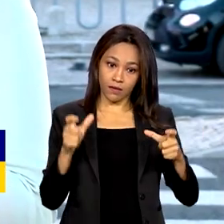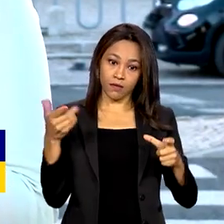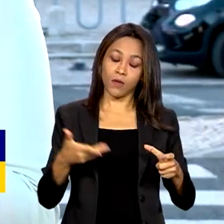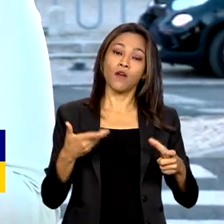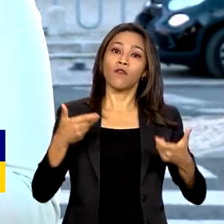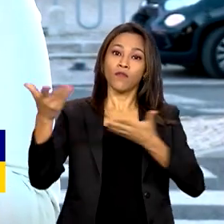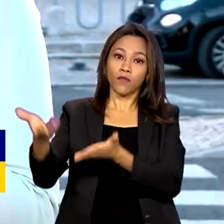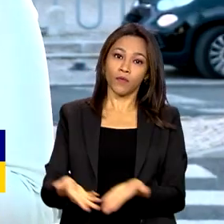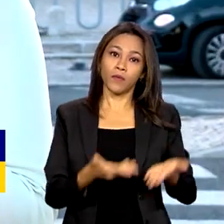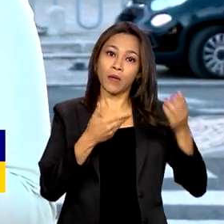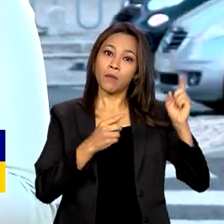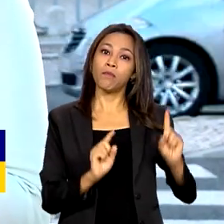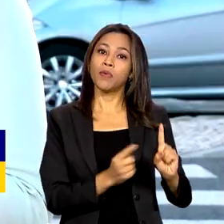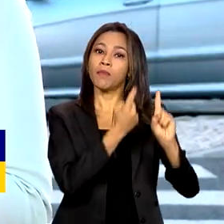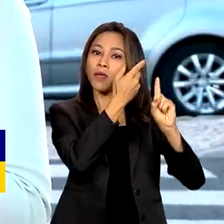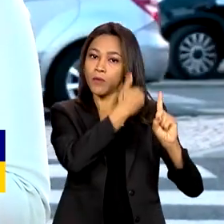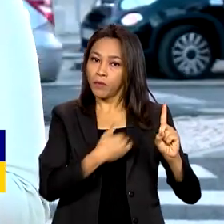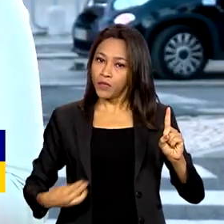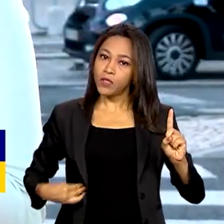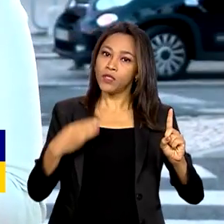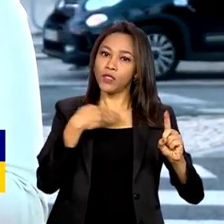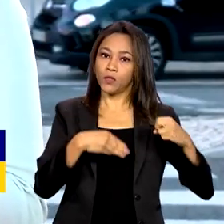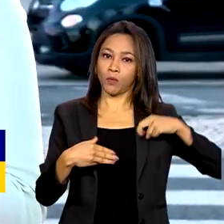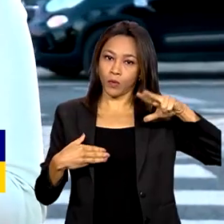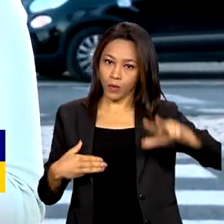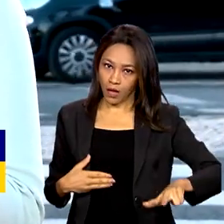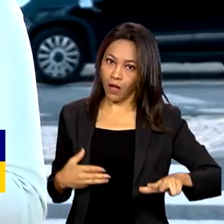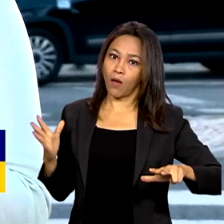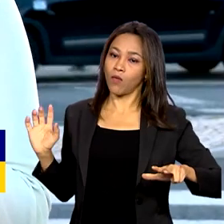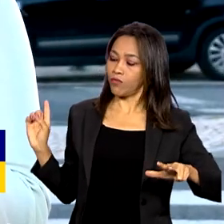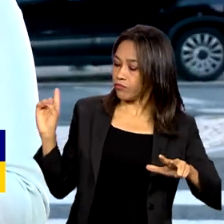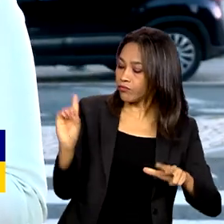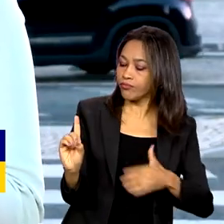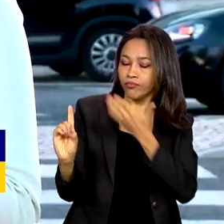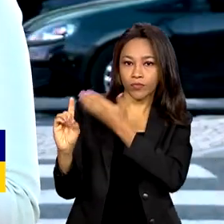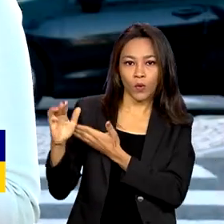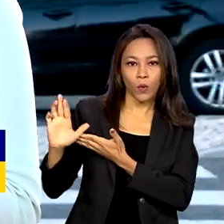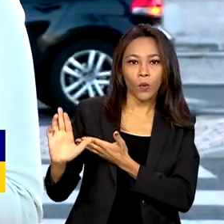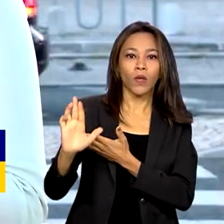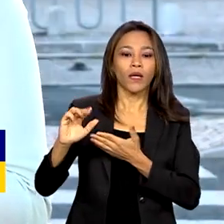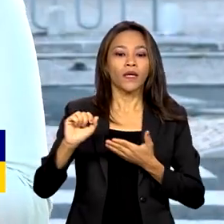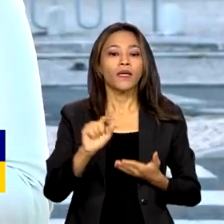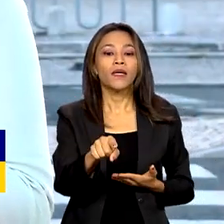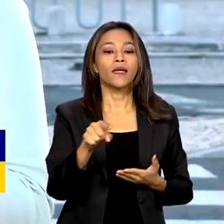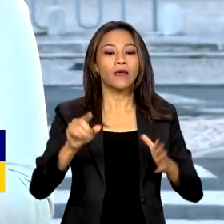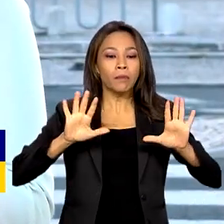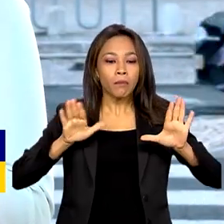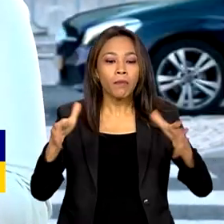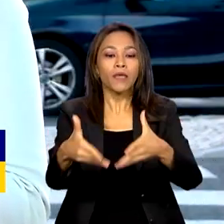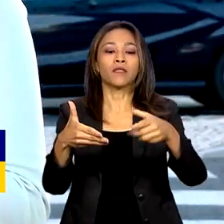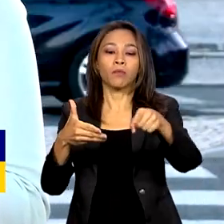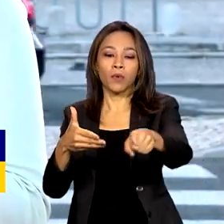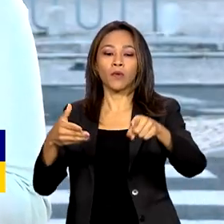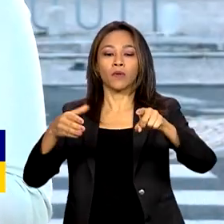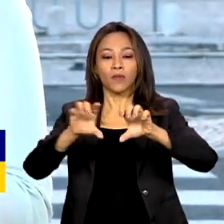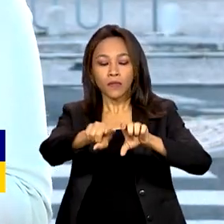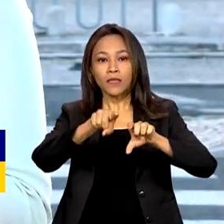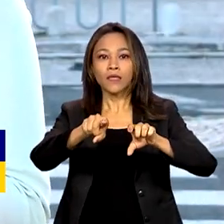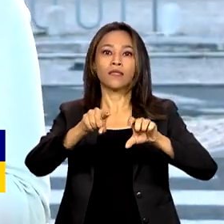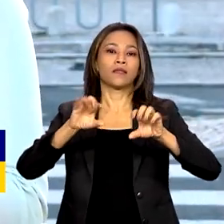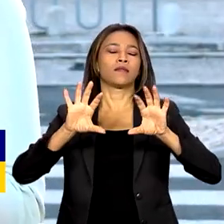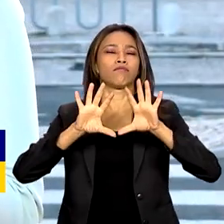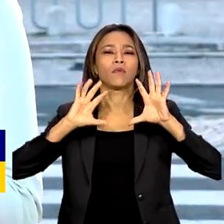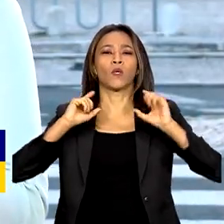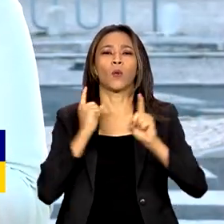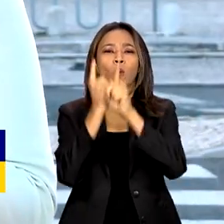-ministro português, Antônio Costa, e participou da 13ª Cúpula Luso-Brasileira. A última edição